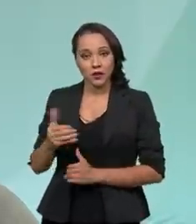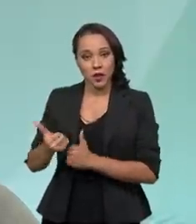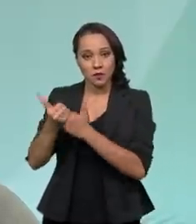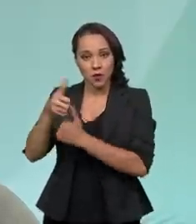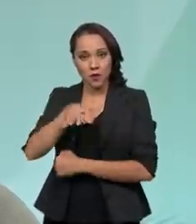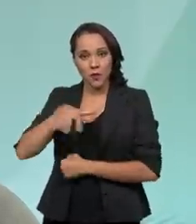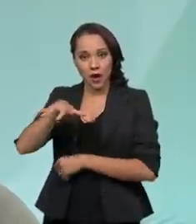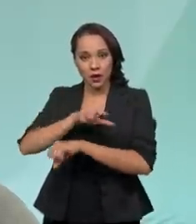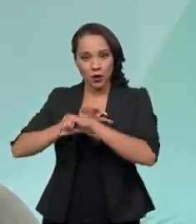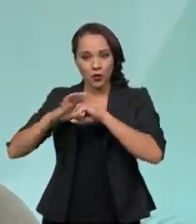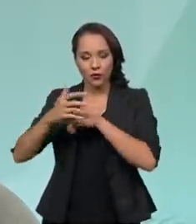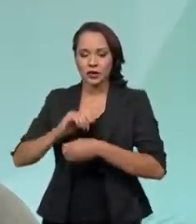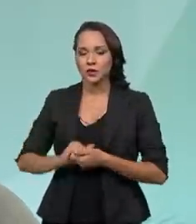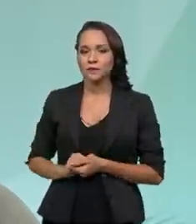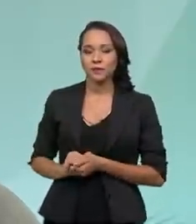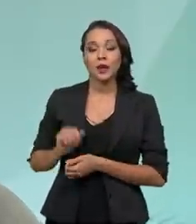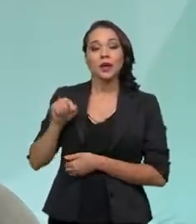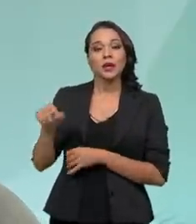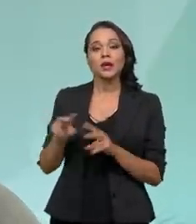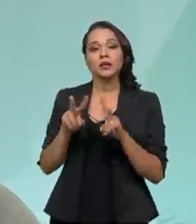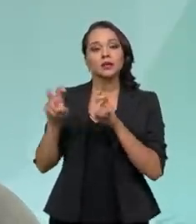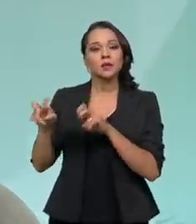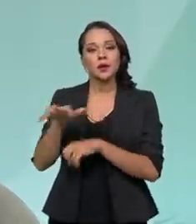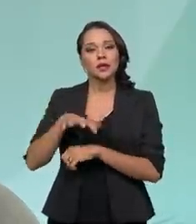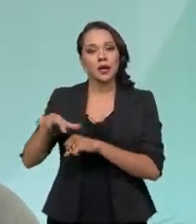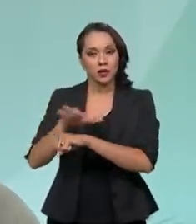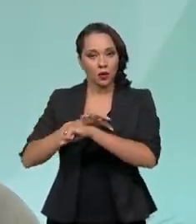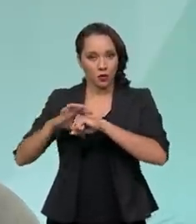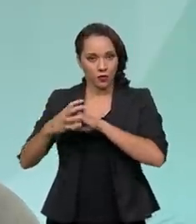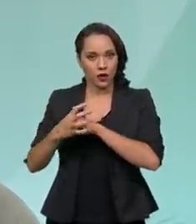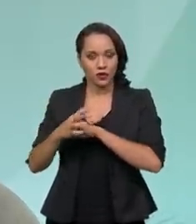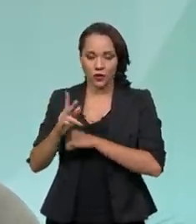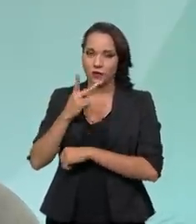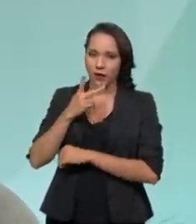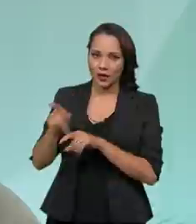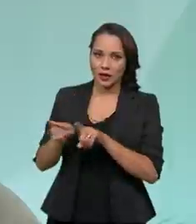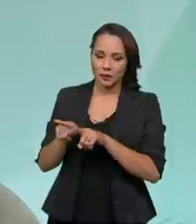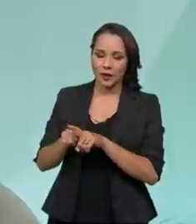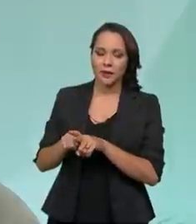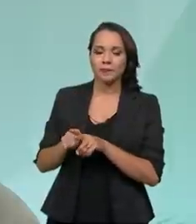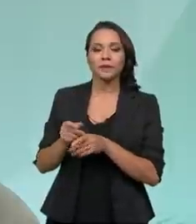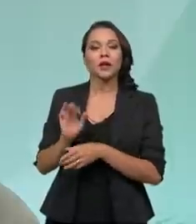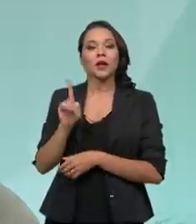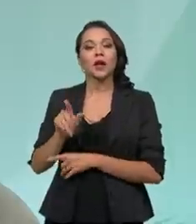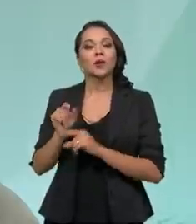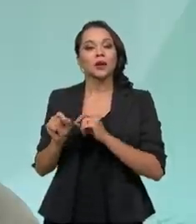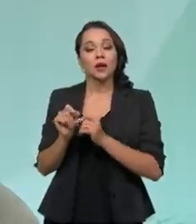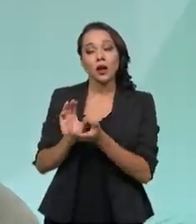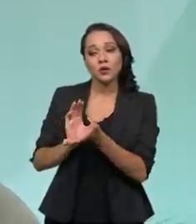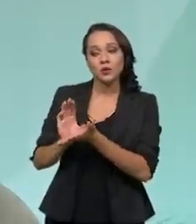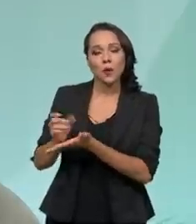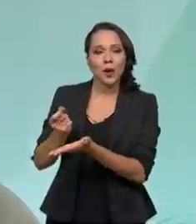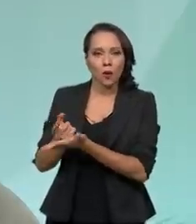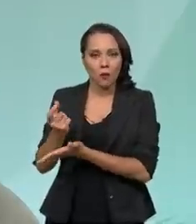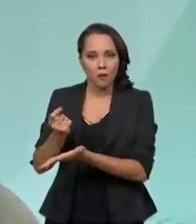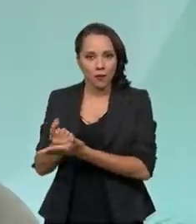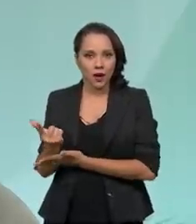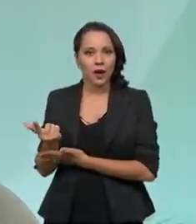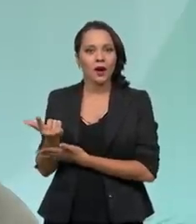parte Covid. E essa questão, queria destacar, quero destacar, que serviu para comprar